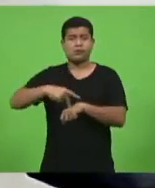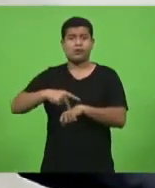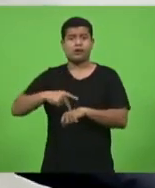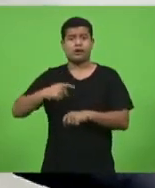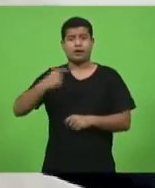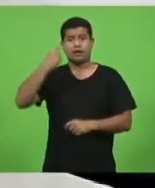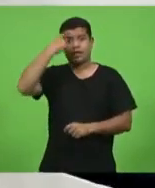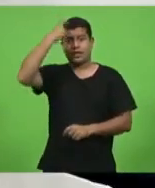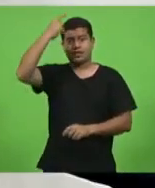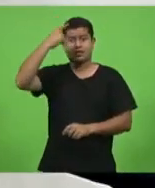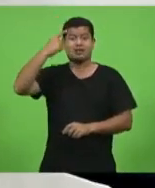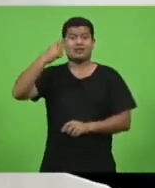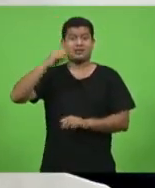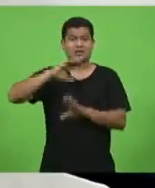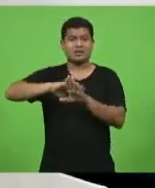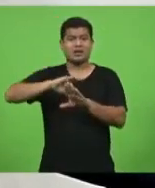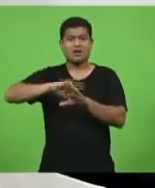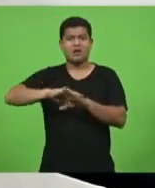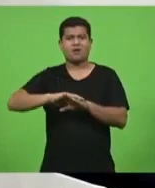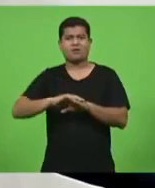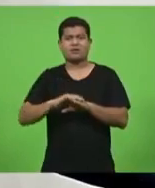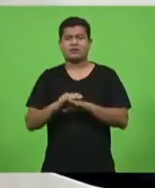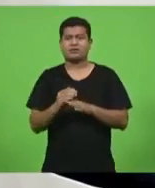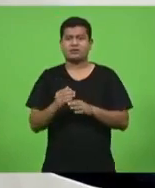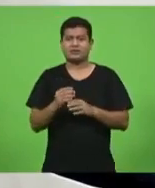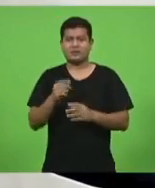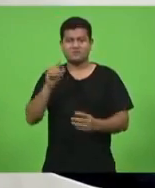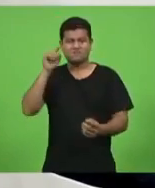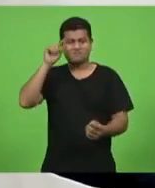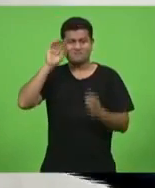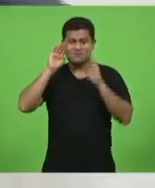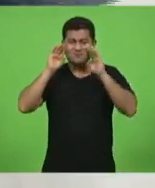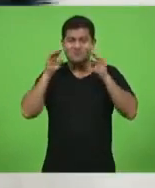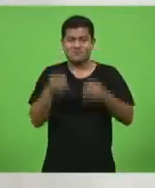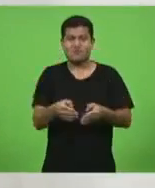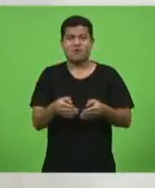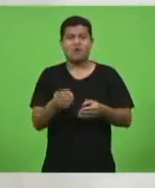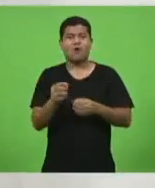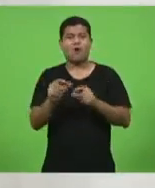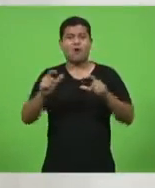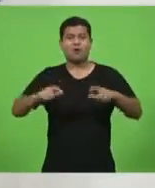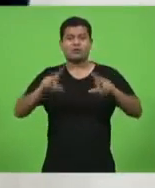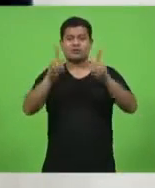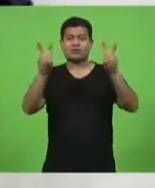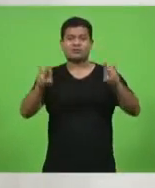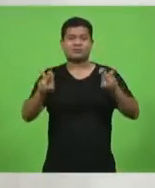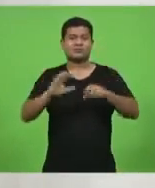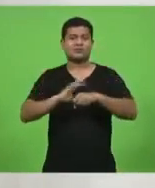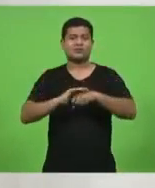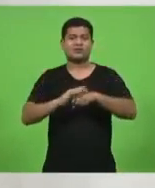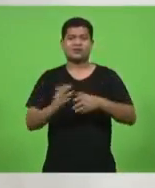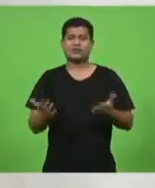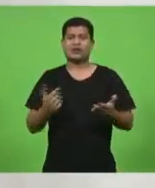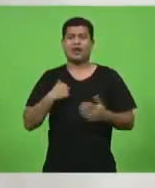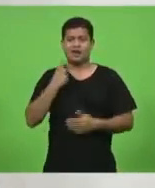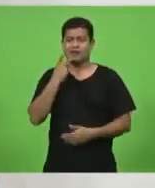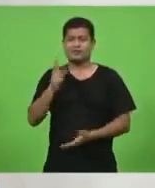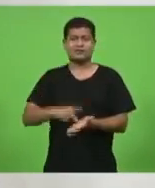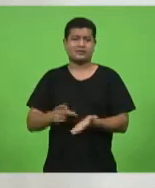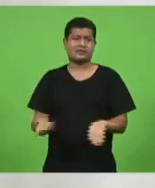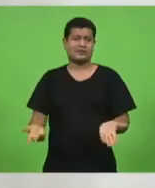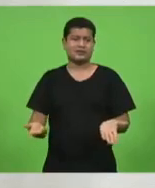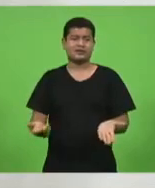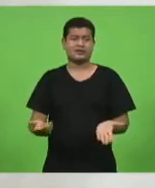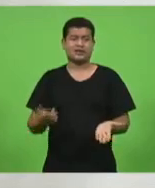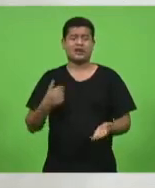partidária em doença. Essa que é a verdade. E aqui, eu falo aqui, eu sei que quando eu falo algumas